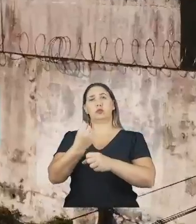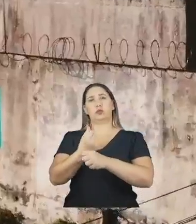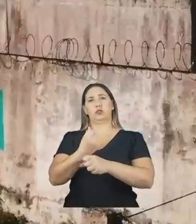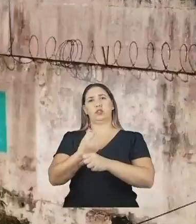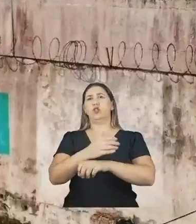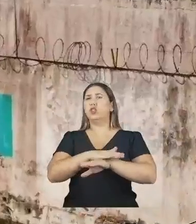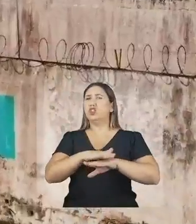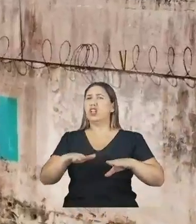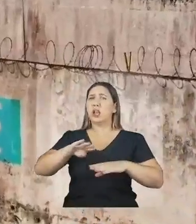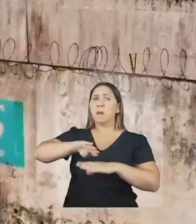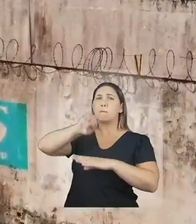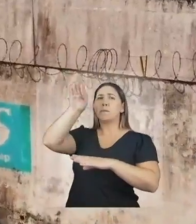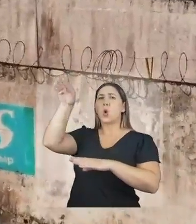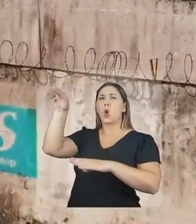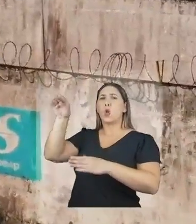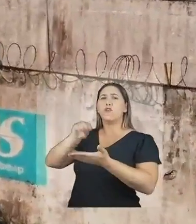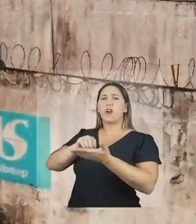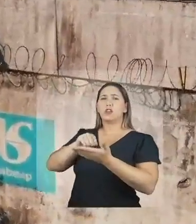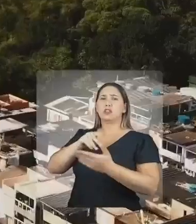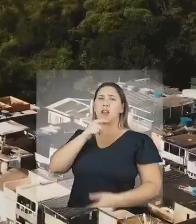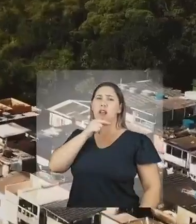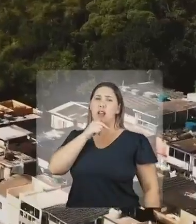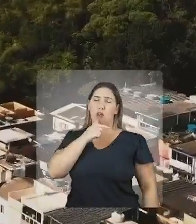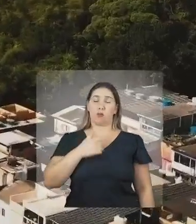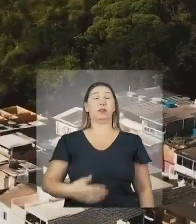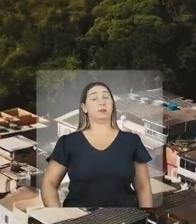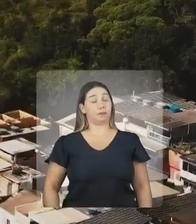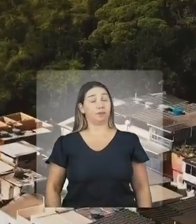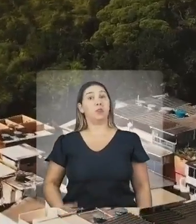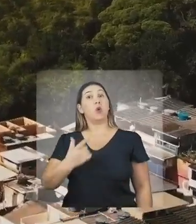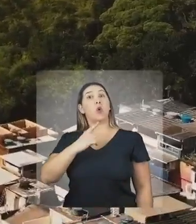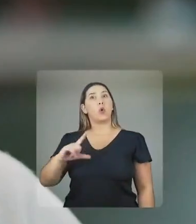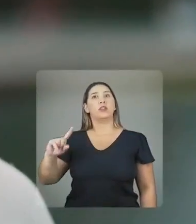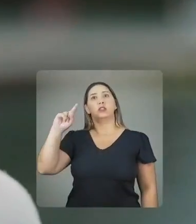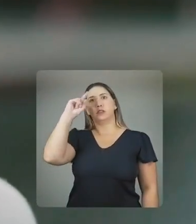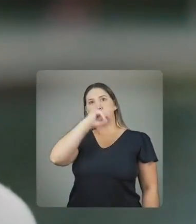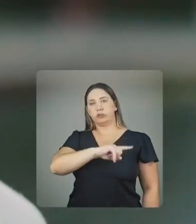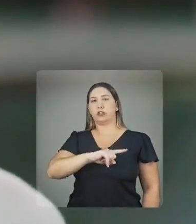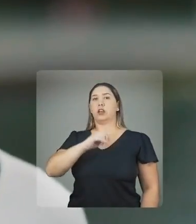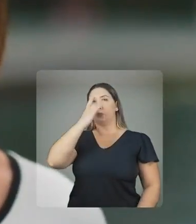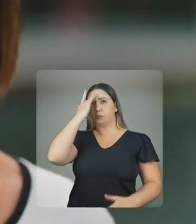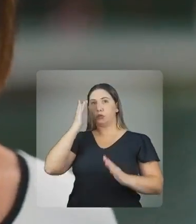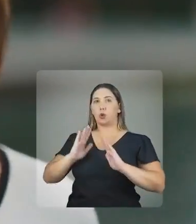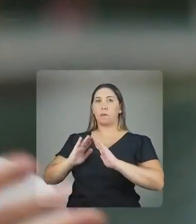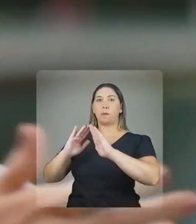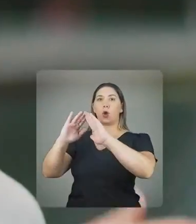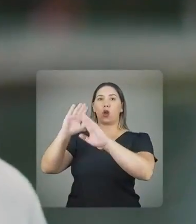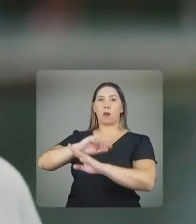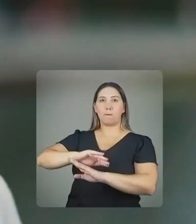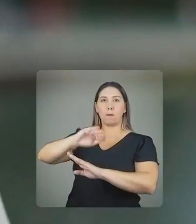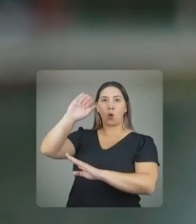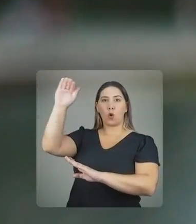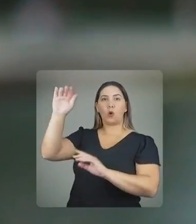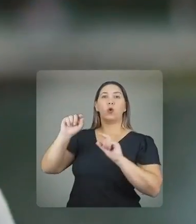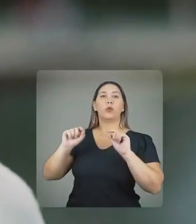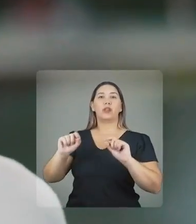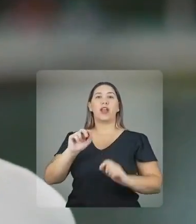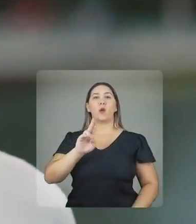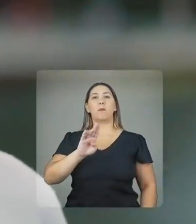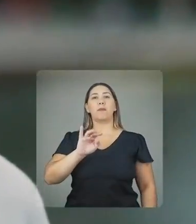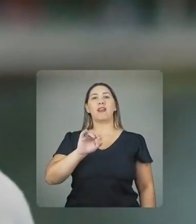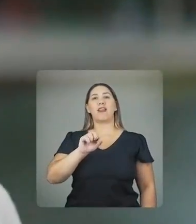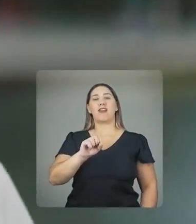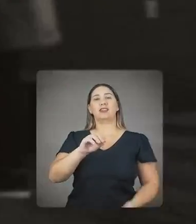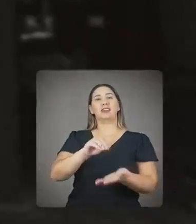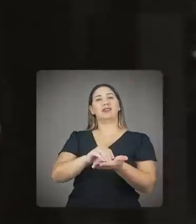morros. Outra dificuldade para quem mora nos morros é o acesso à saúde. Não adianta inaugurar novas unidades, novas